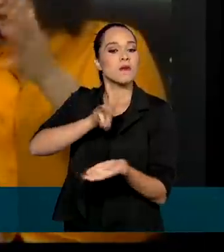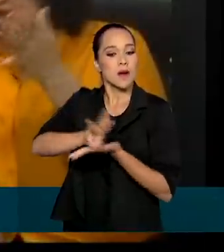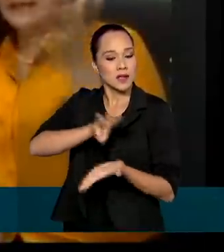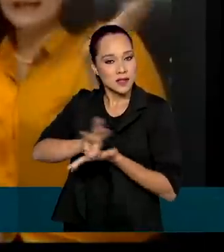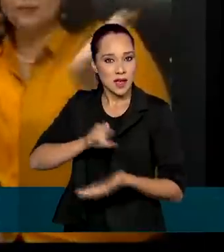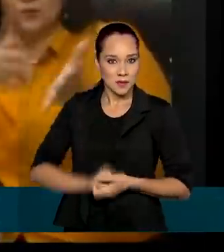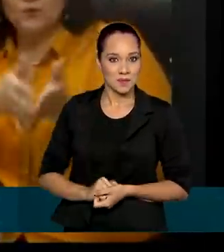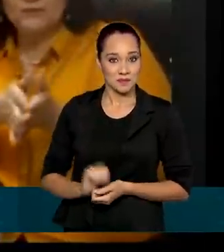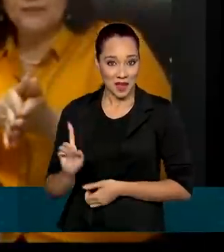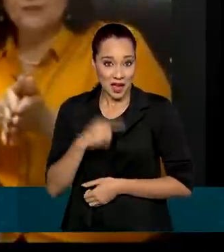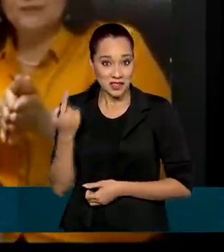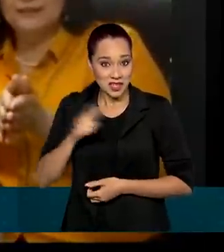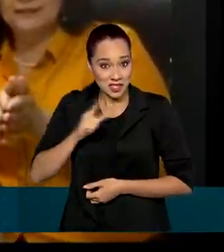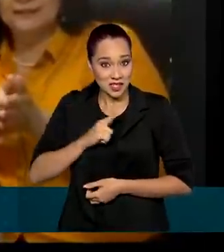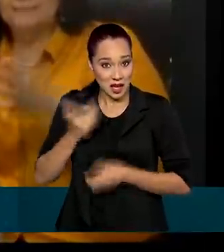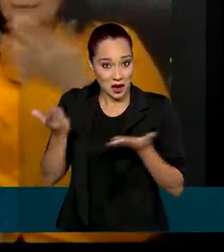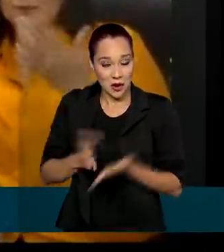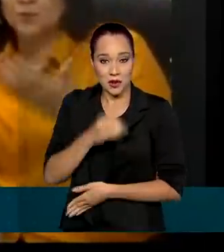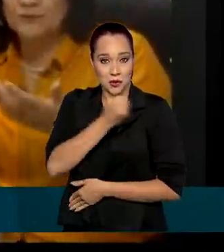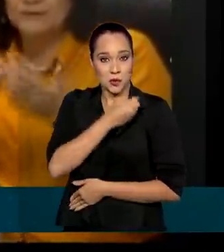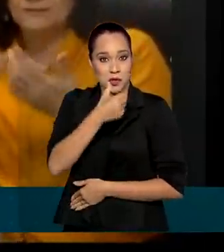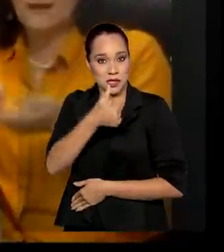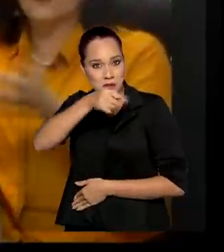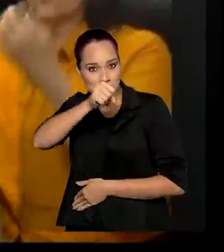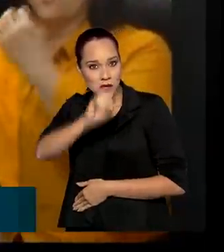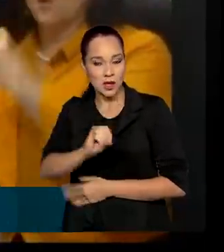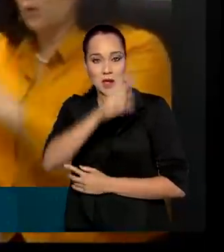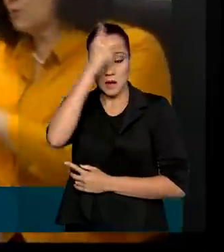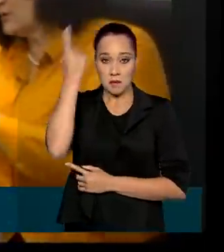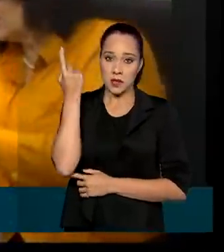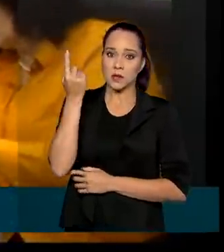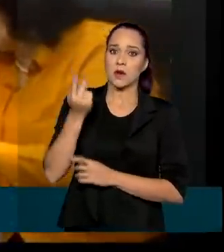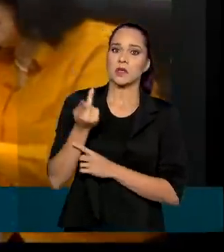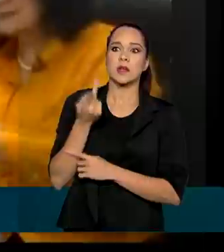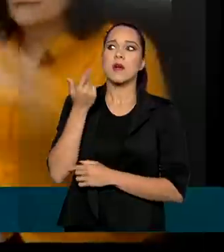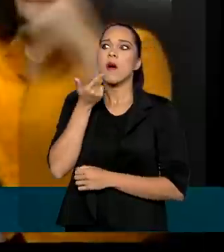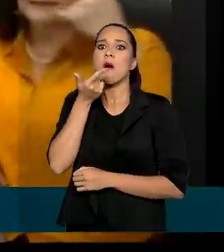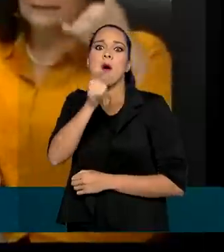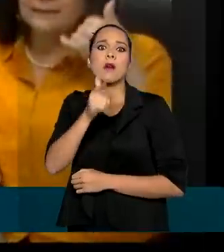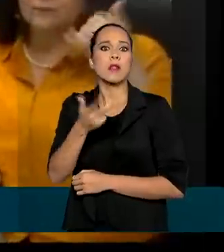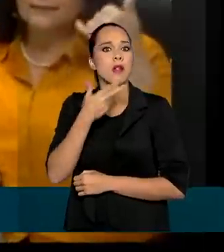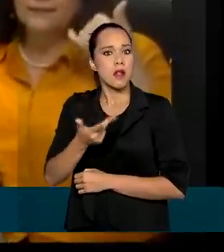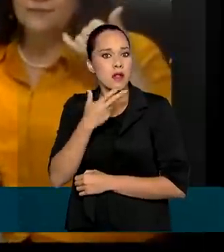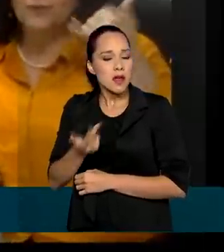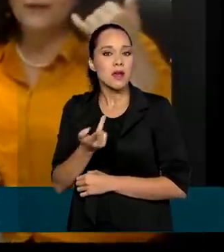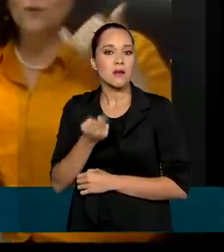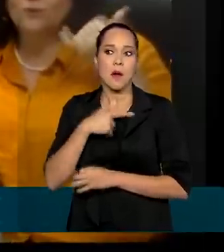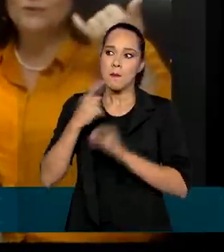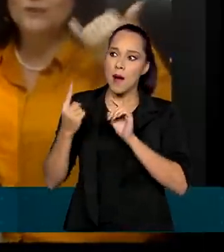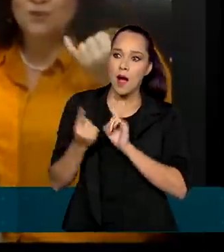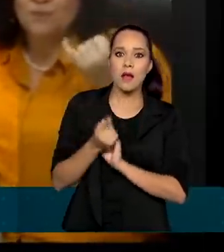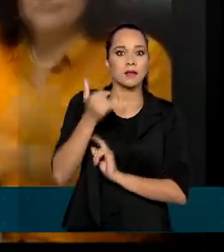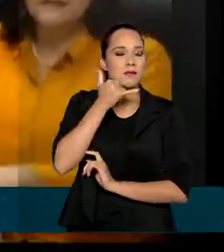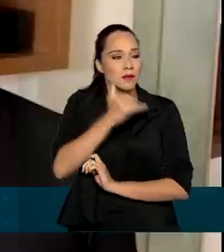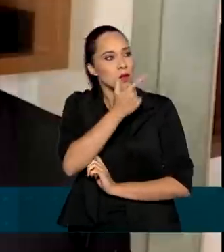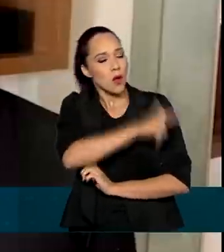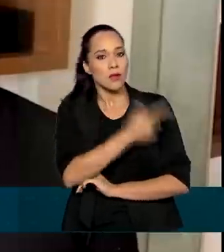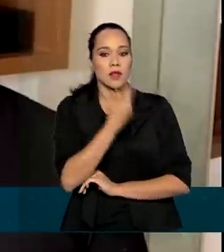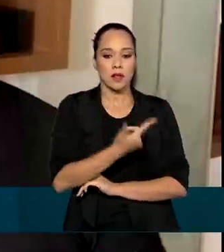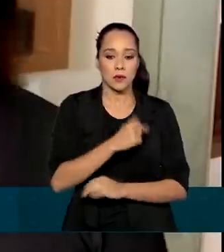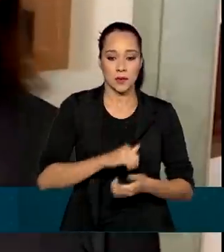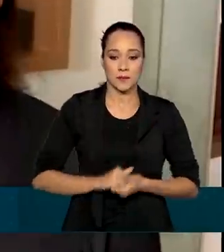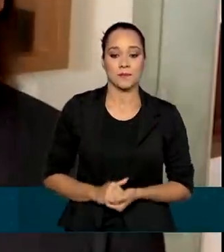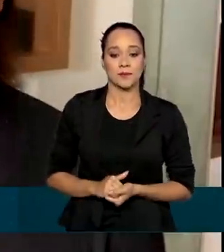A gente tem no nosso 180 pessoas que falam outros idiomas para atender o telefone em outros idiomas.